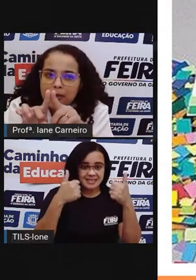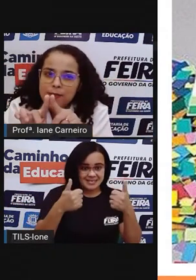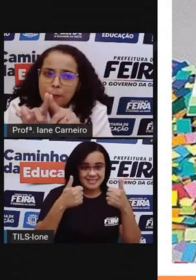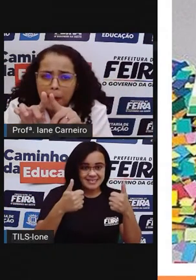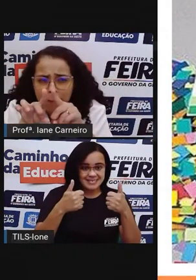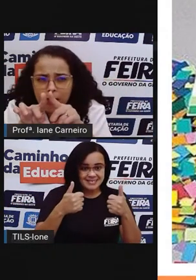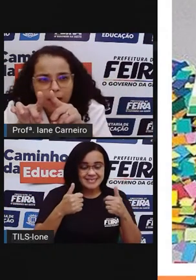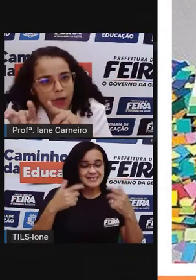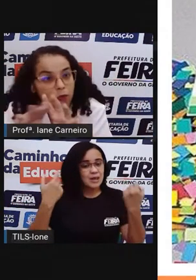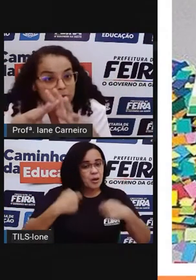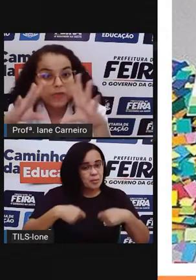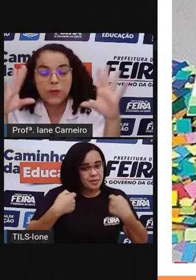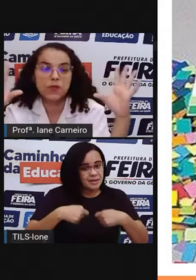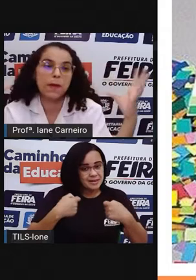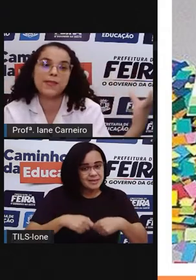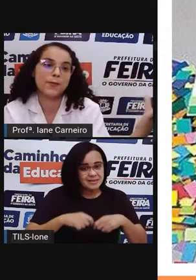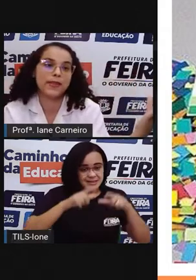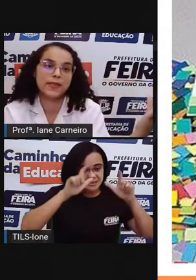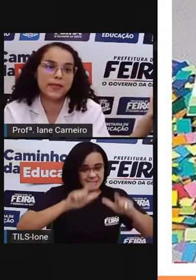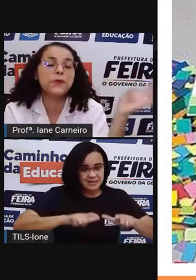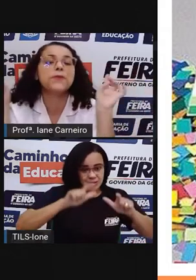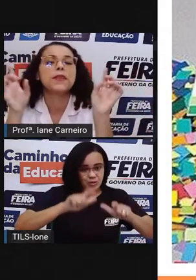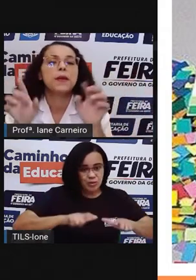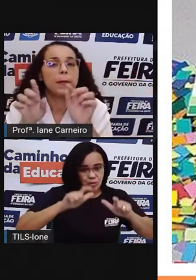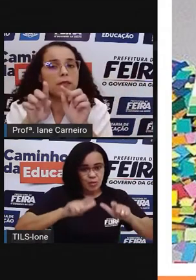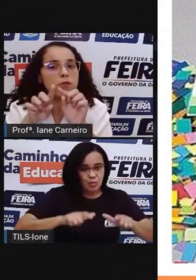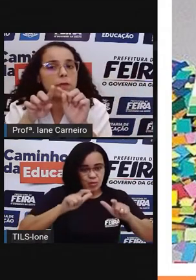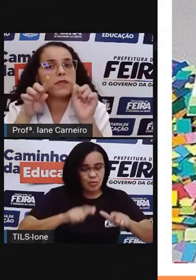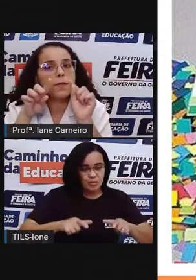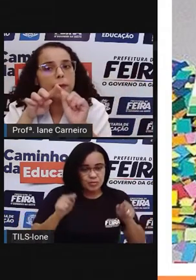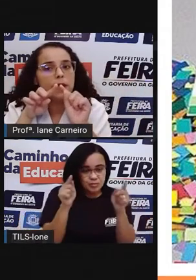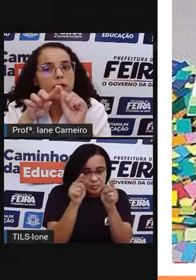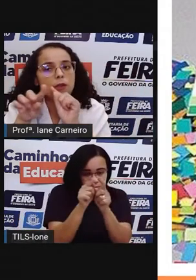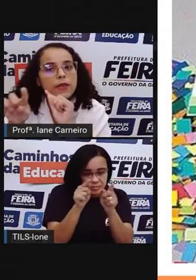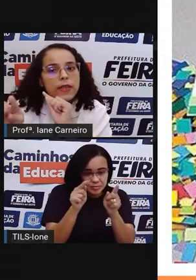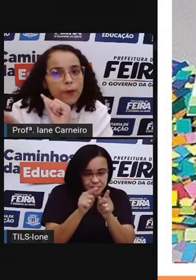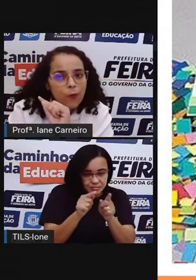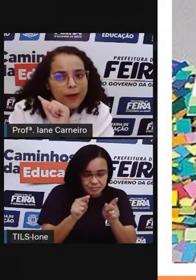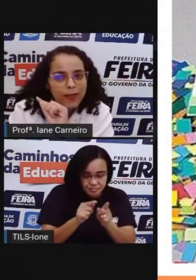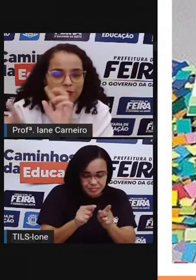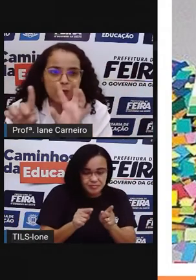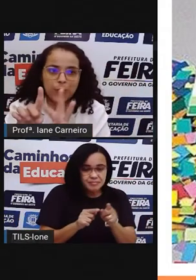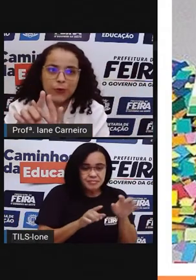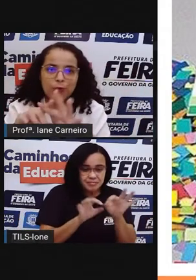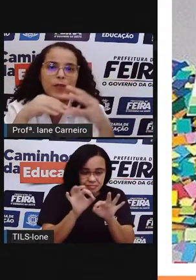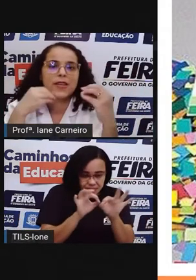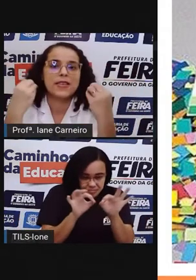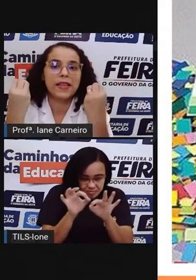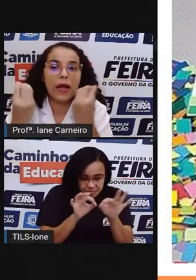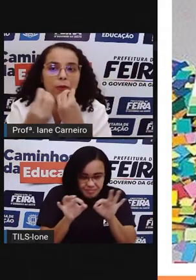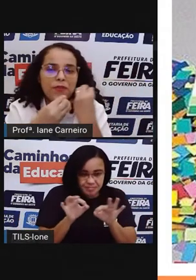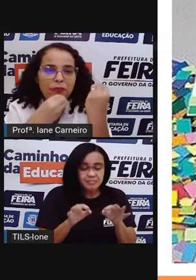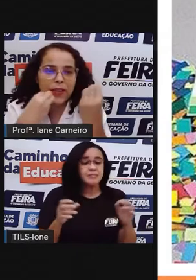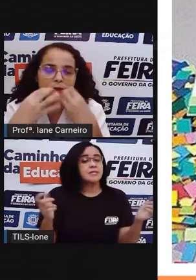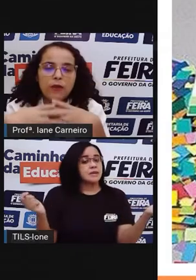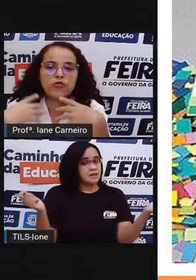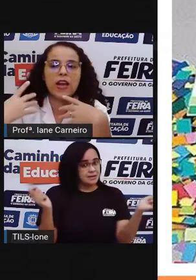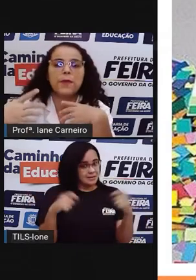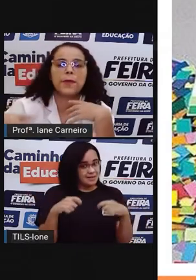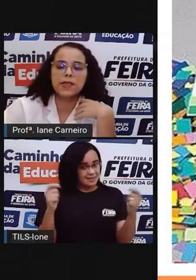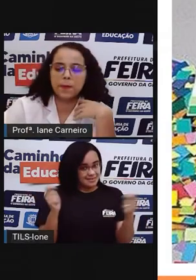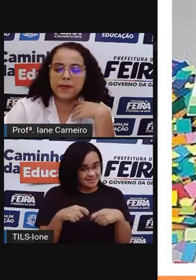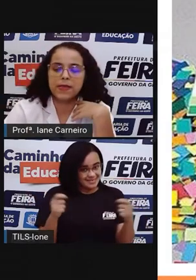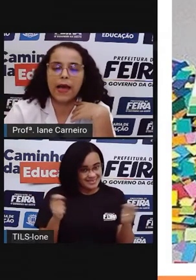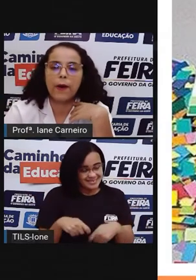espaço bem pequenininho, não precisa ser um espaço bem grandão, mas um espaço bem pequenininho entre um quadradinho e outro e aí dá um efeito, dá um